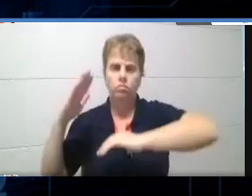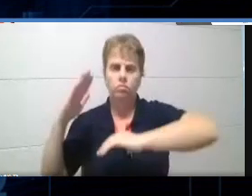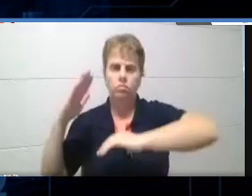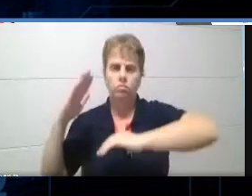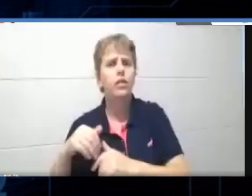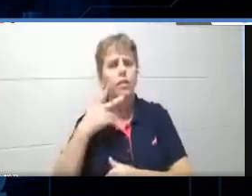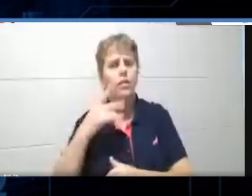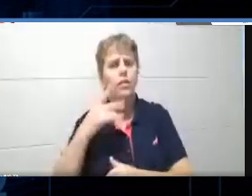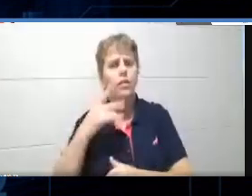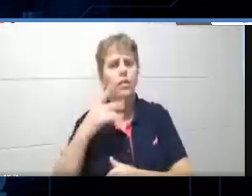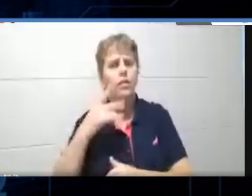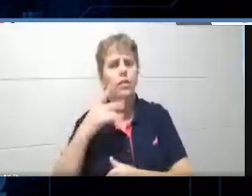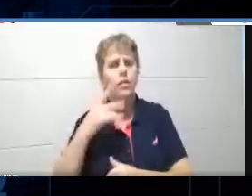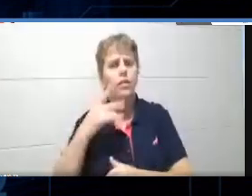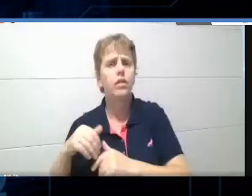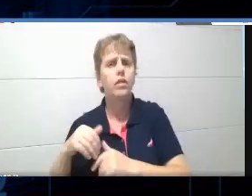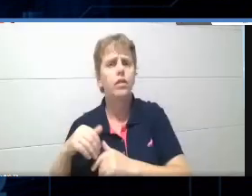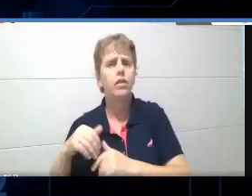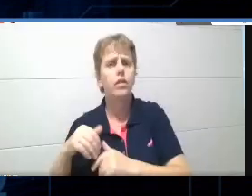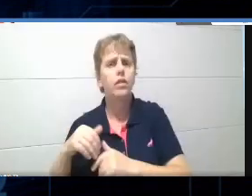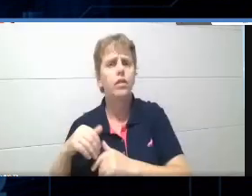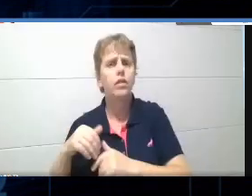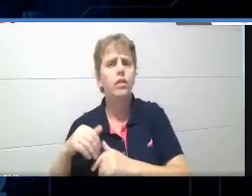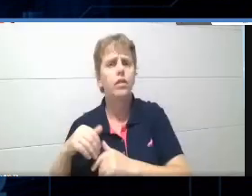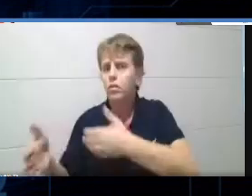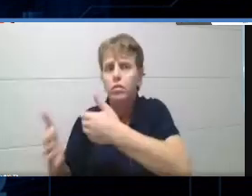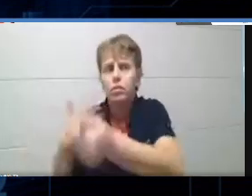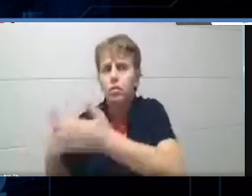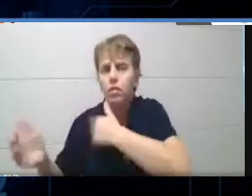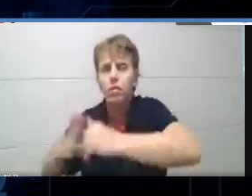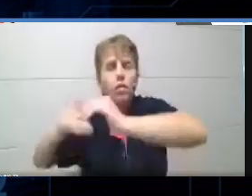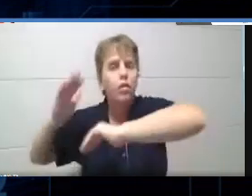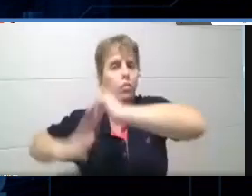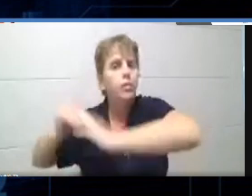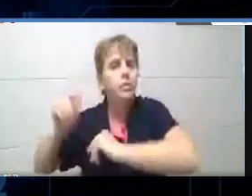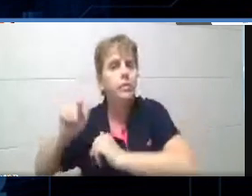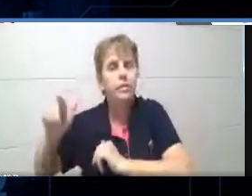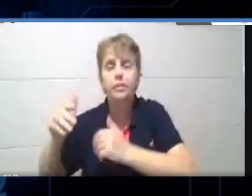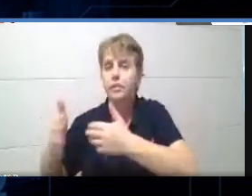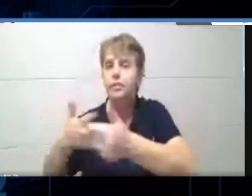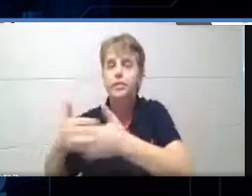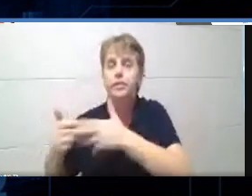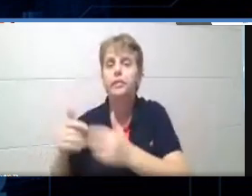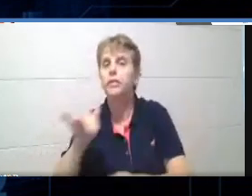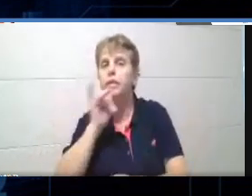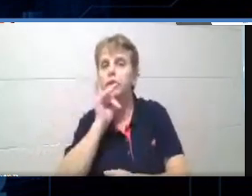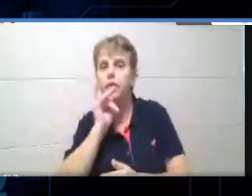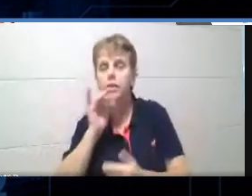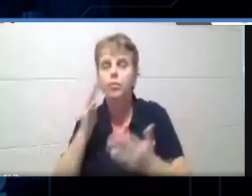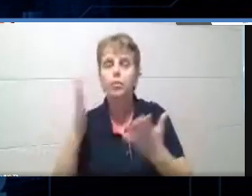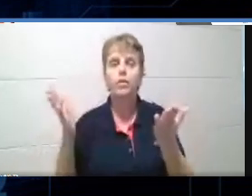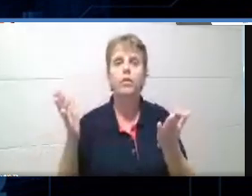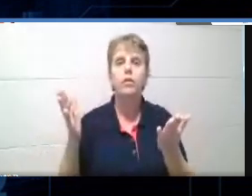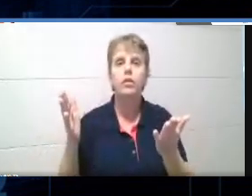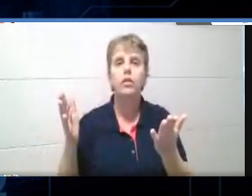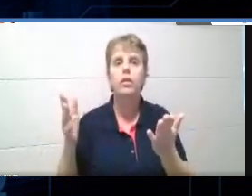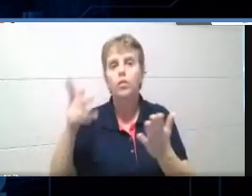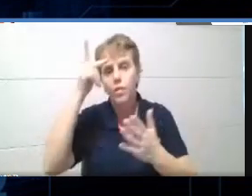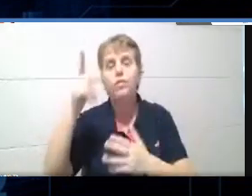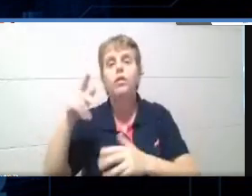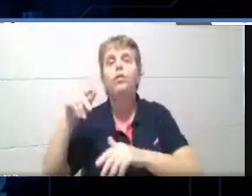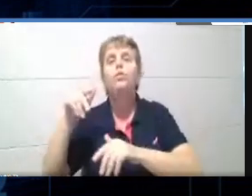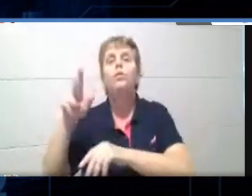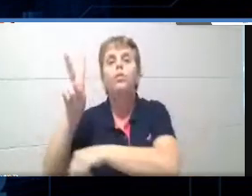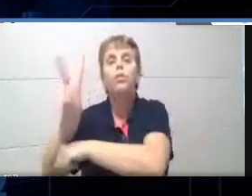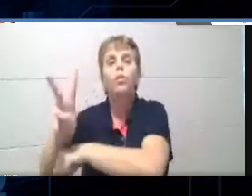é, gente, vamos pegar, isso aqui vai caber pra qualquer profissão, vamos pegar uma profissão, por exemplo, jardineiro. Quais